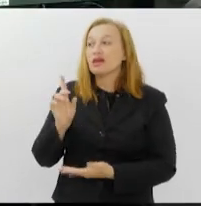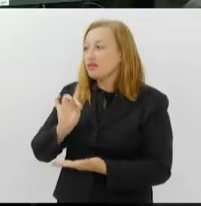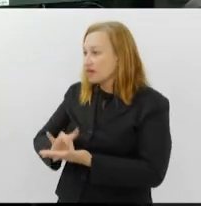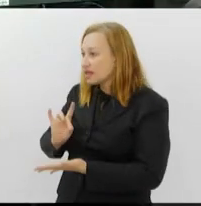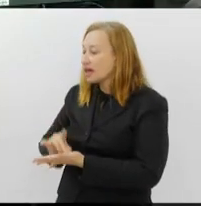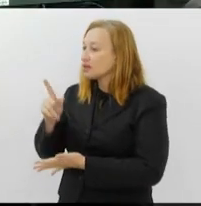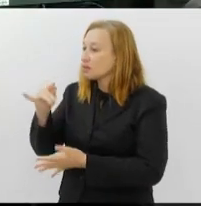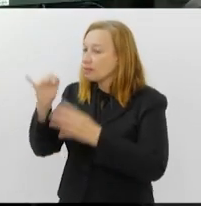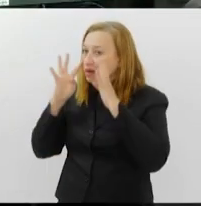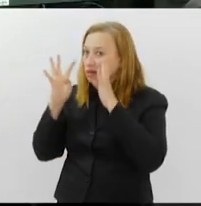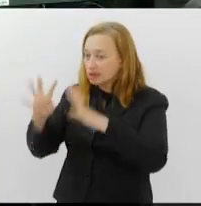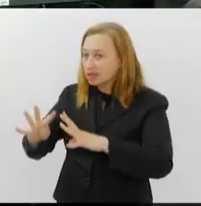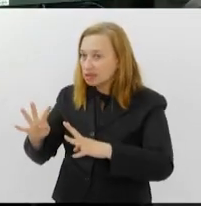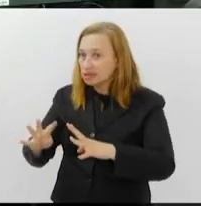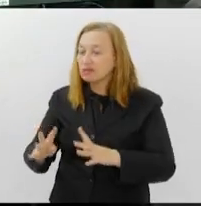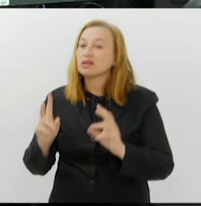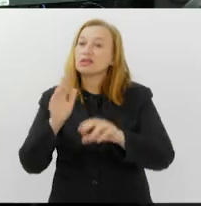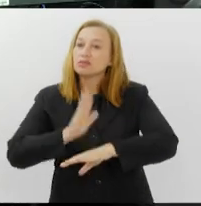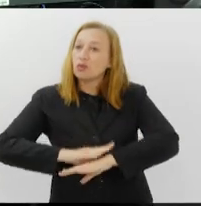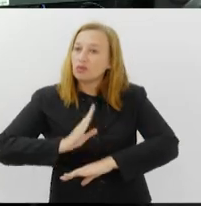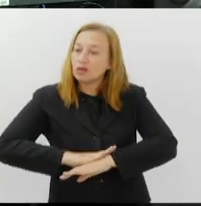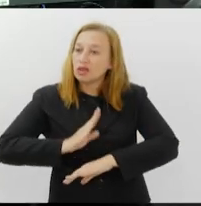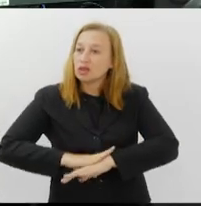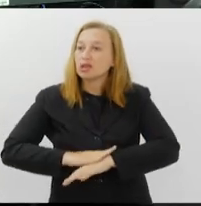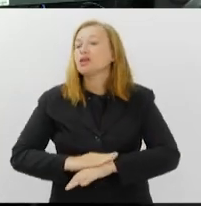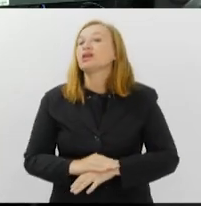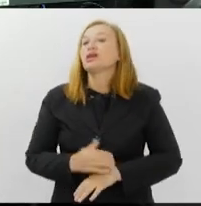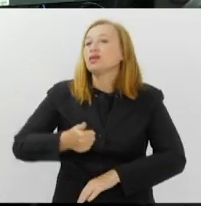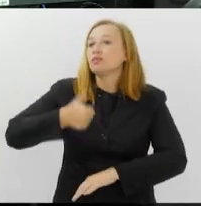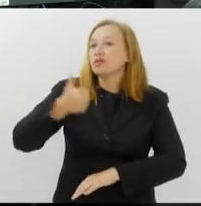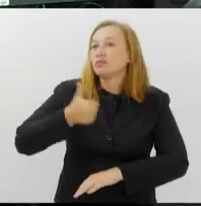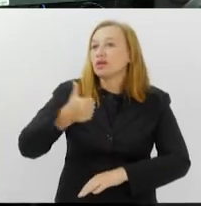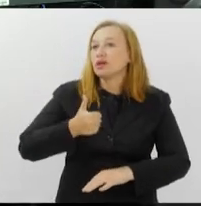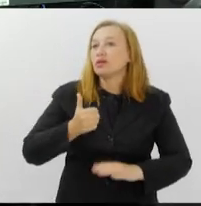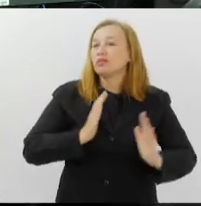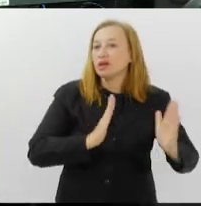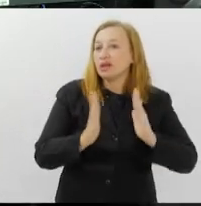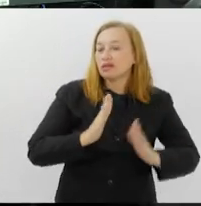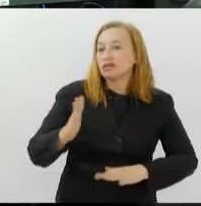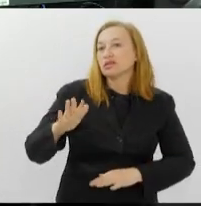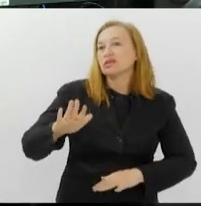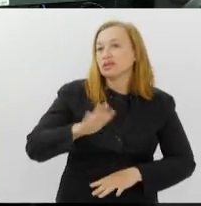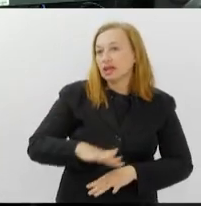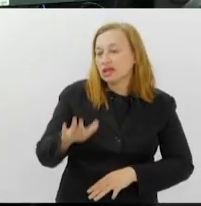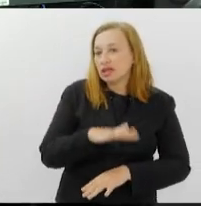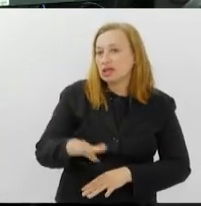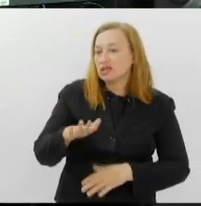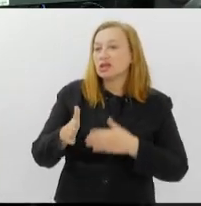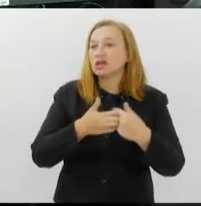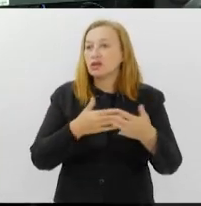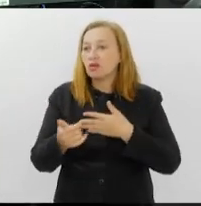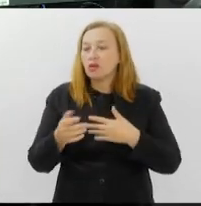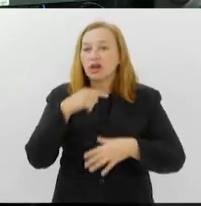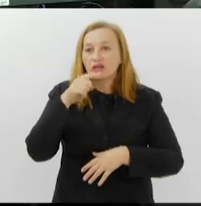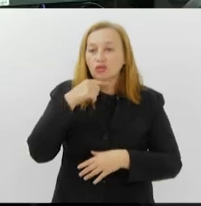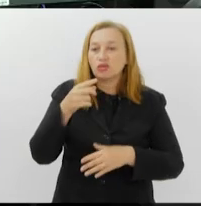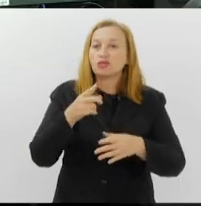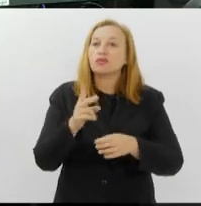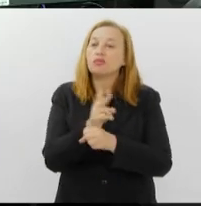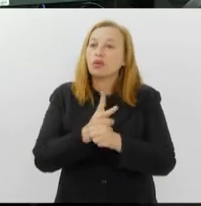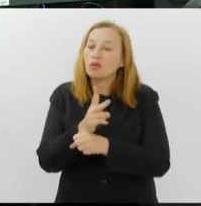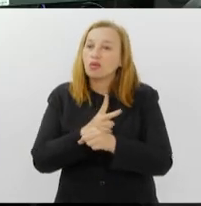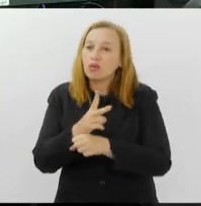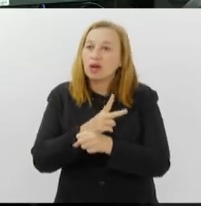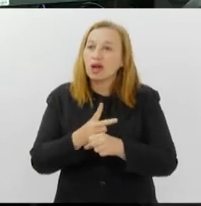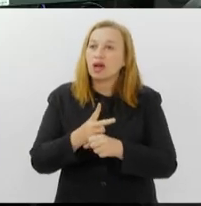pais têm sempre que prestar muita atenção nesse momento, que é a primeira infância, enfim, e qualquer sinal, procurar um especialista. Obrigado, agradece